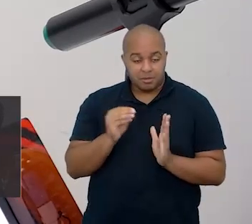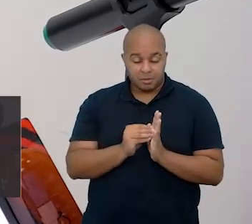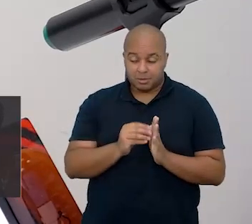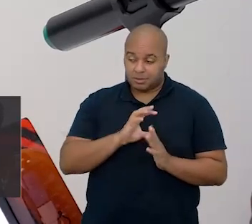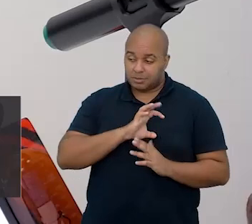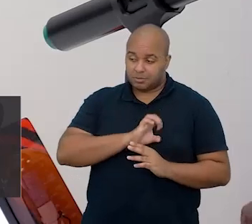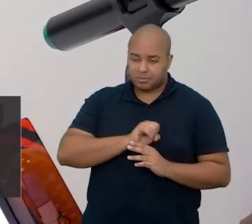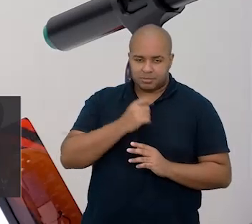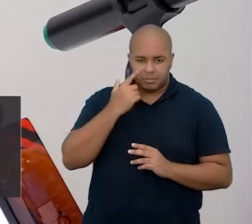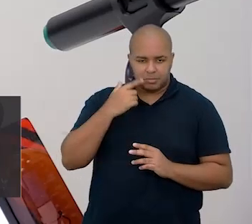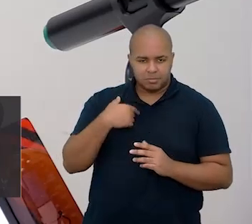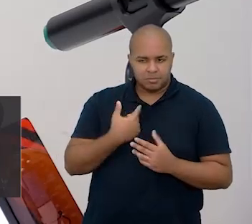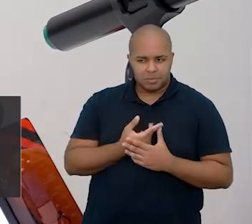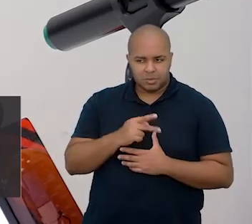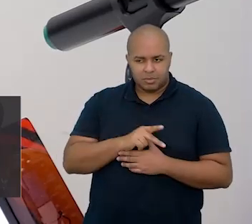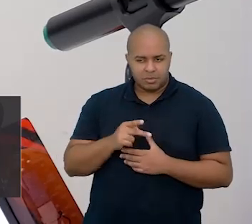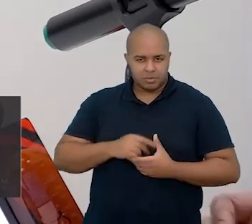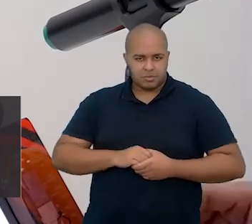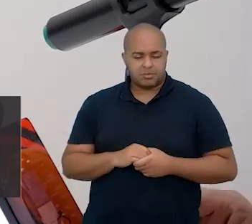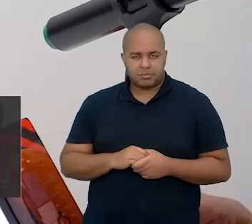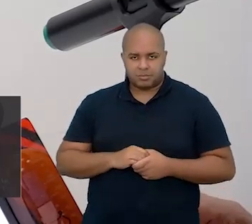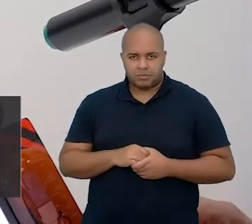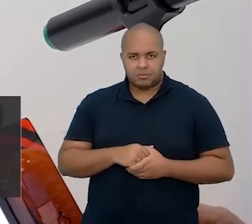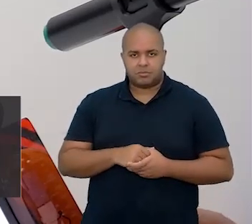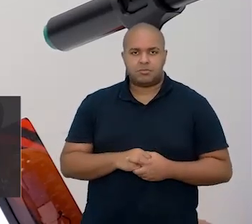eu amava a minha professora.